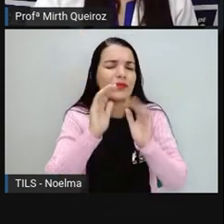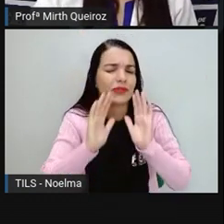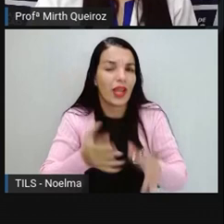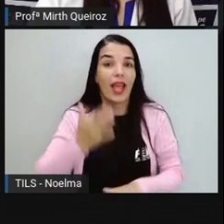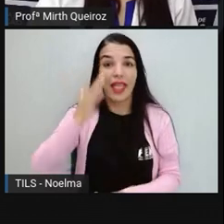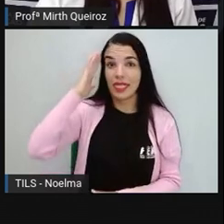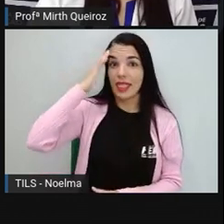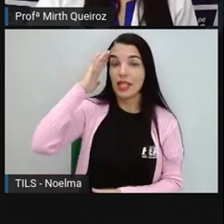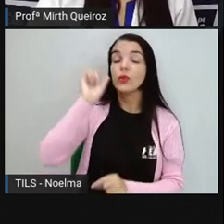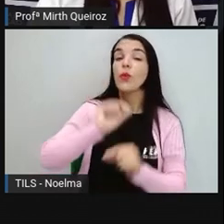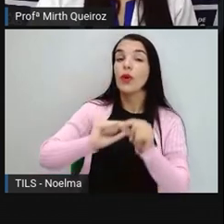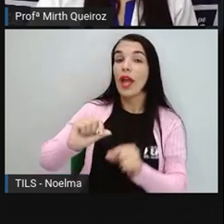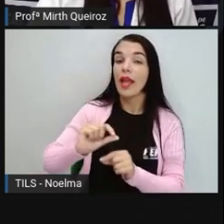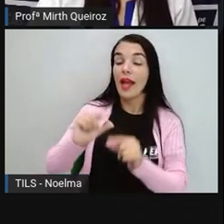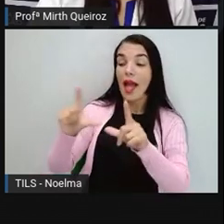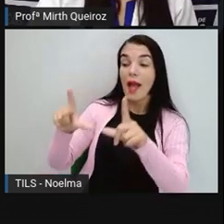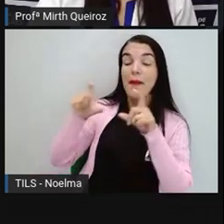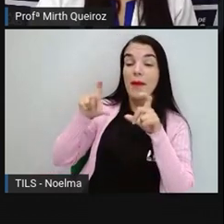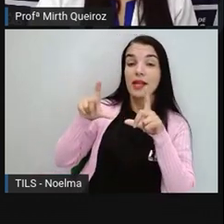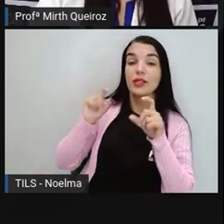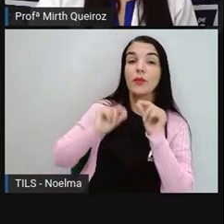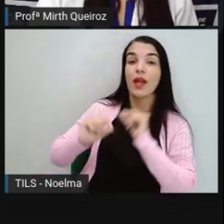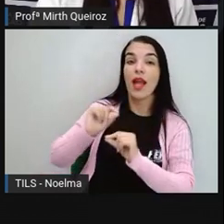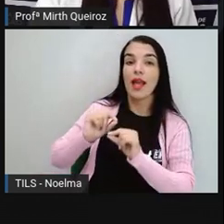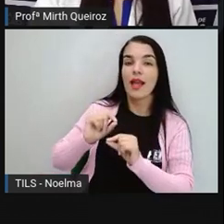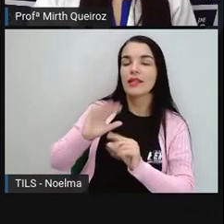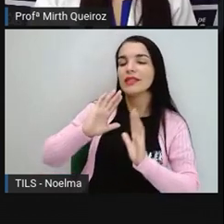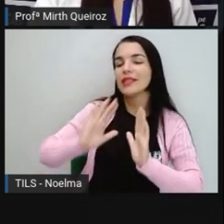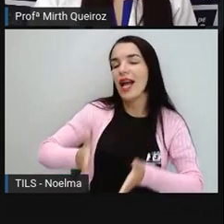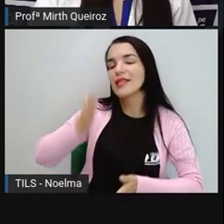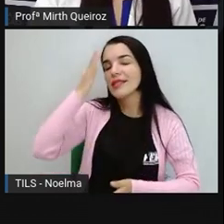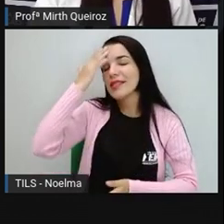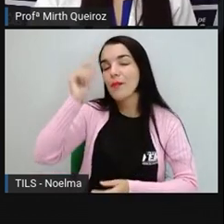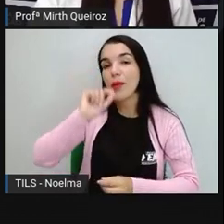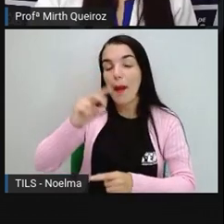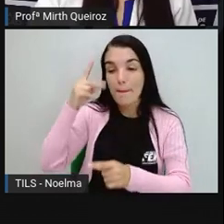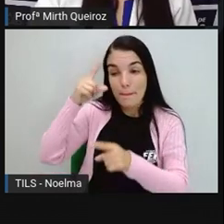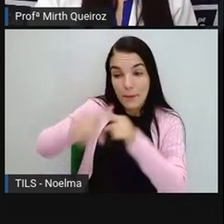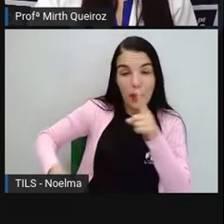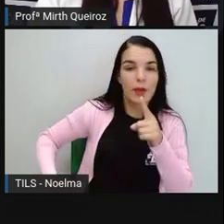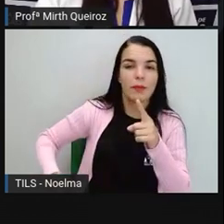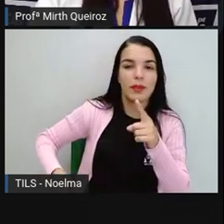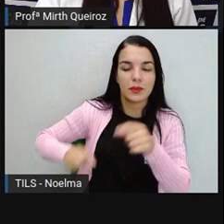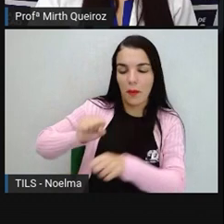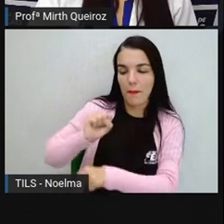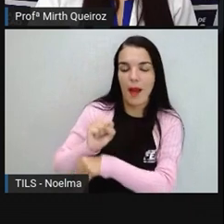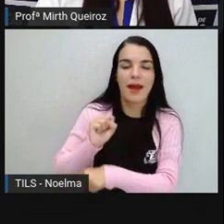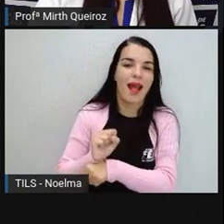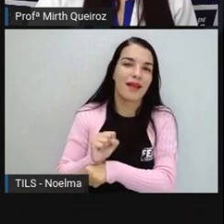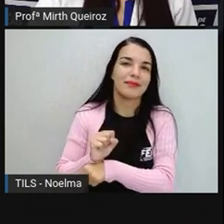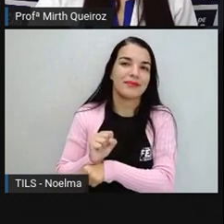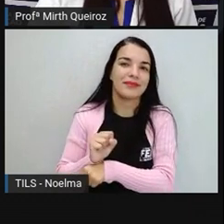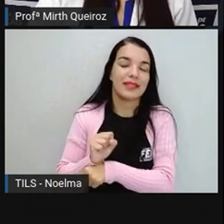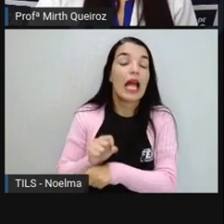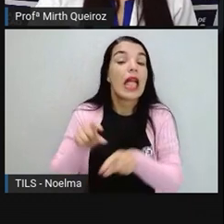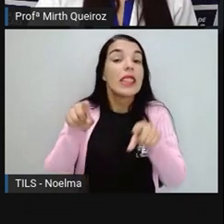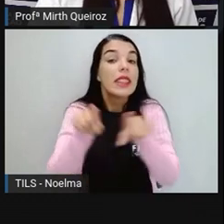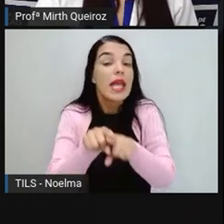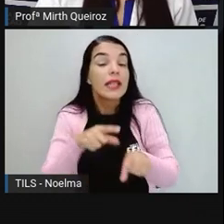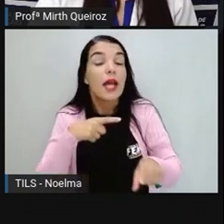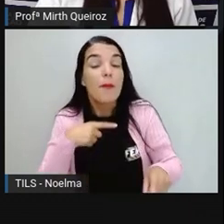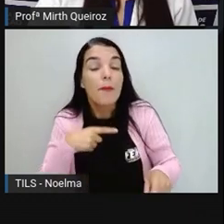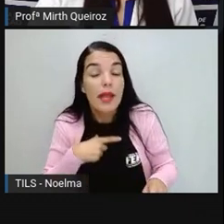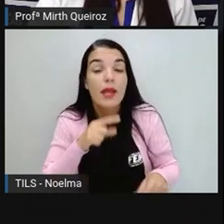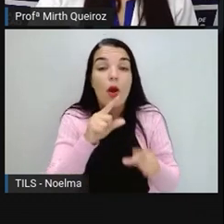que essa imagem significa que é proibido estacionar. Ou nós podemos também ter algumas plaquinhas que, além desse